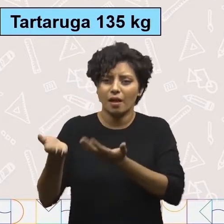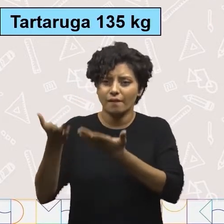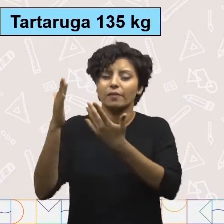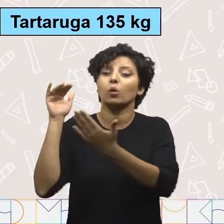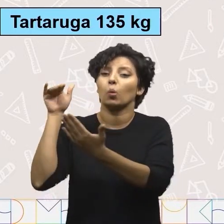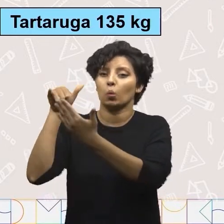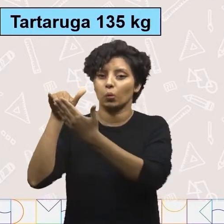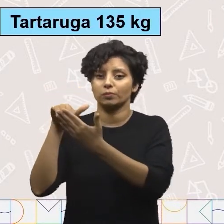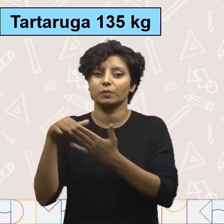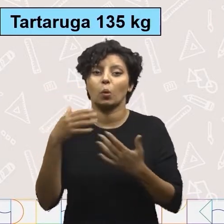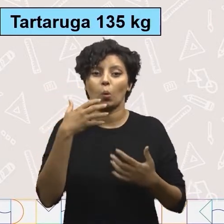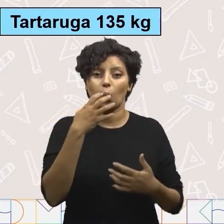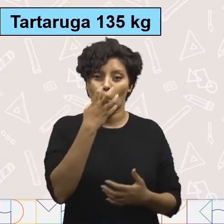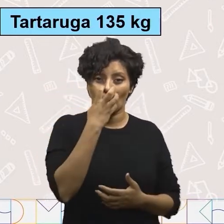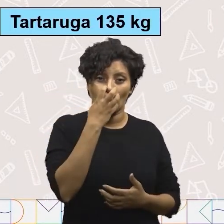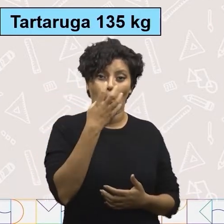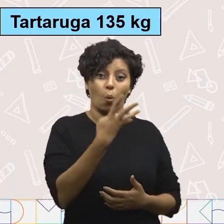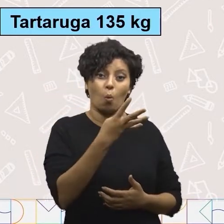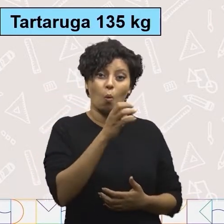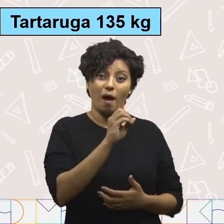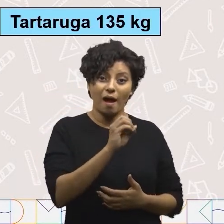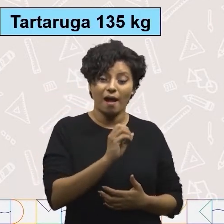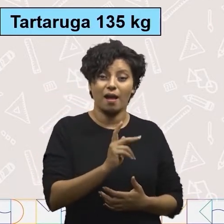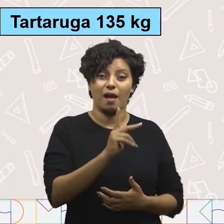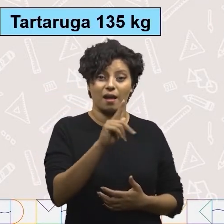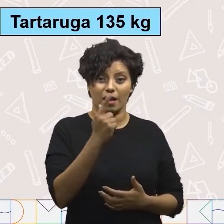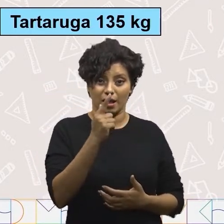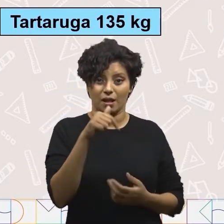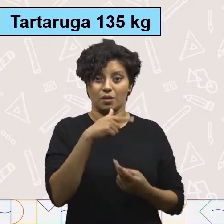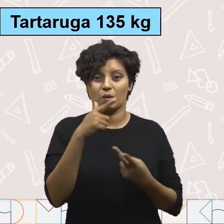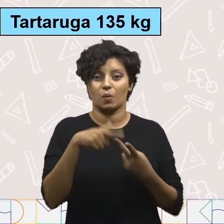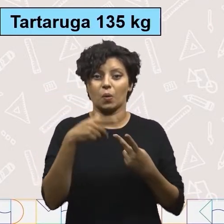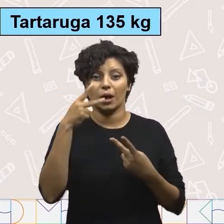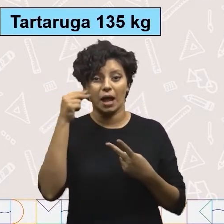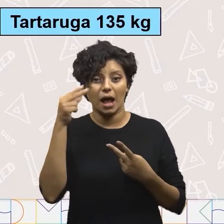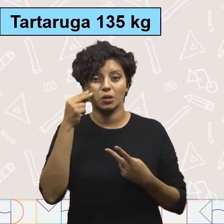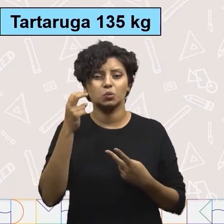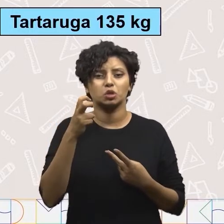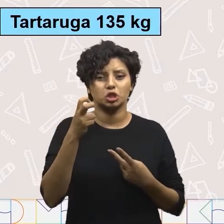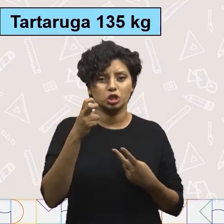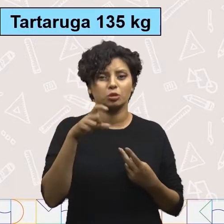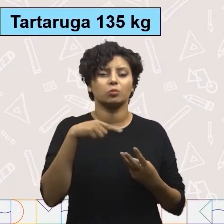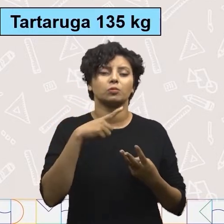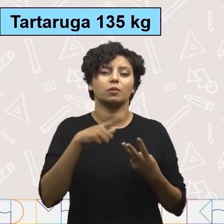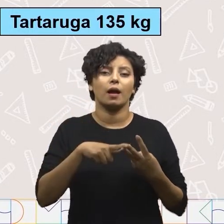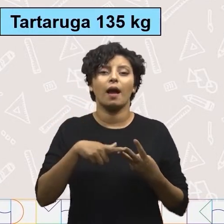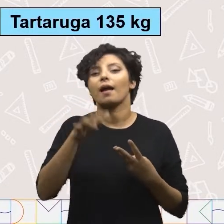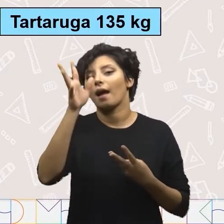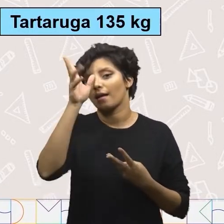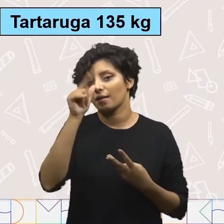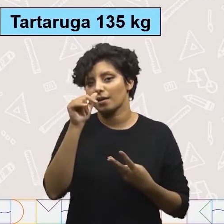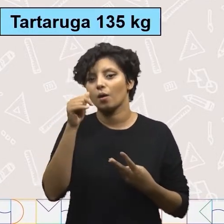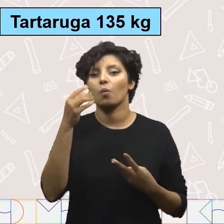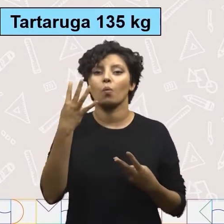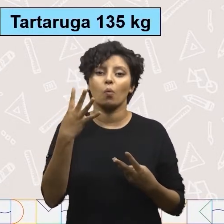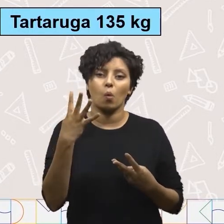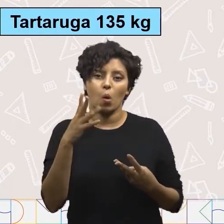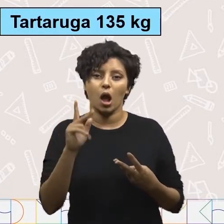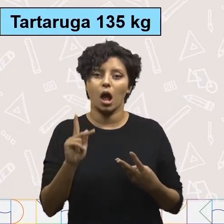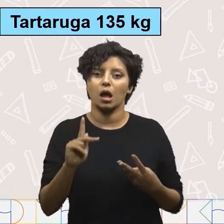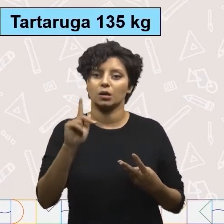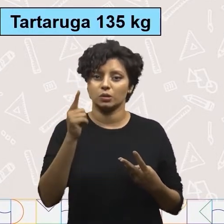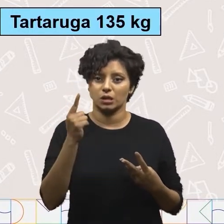temos o cachorro. Ele pesa 40 quilos. O gato pesa 5 quilos. A galinha